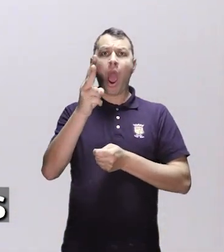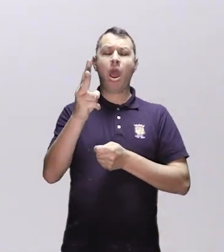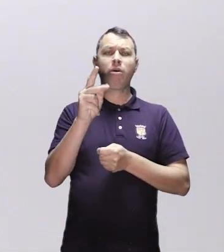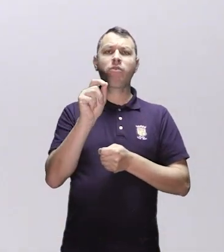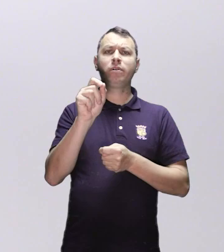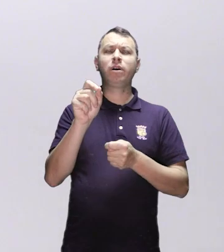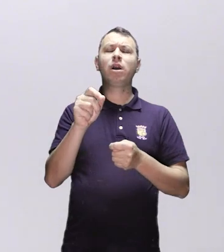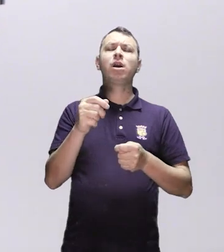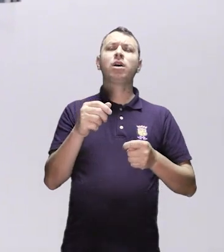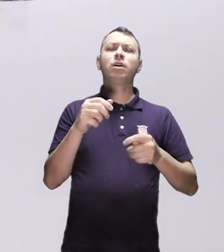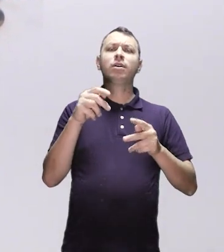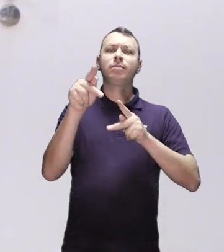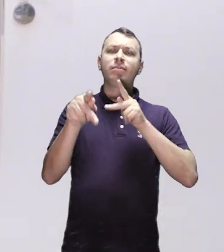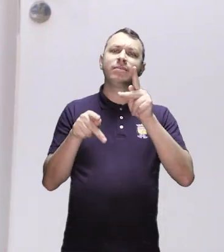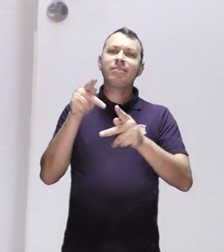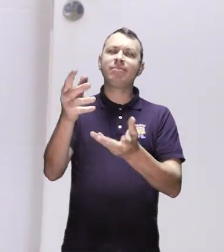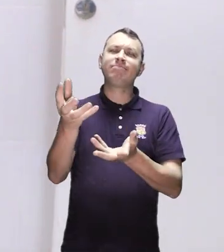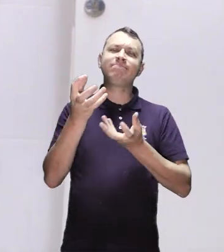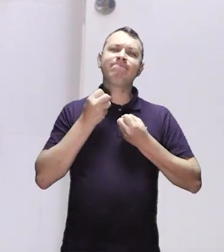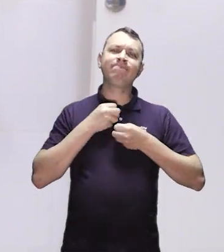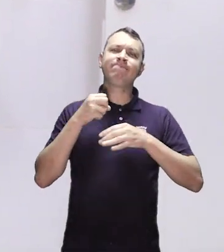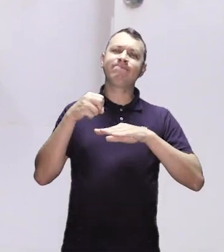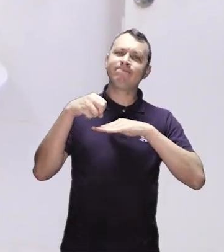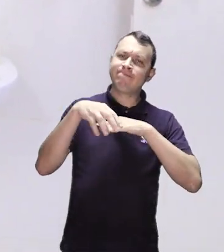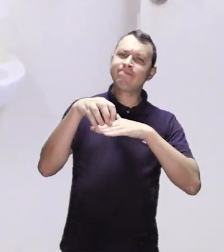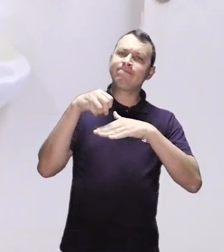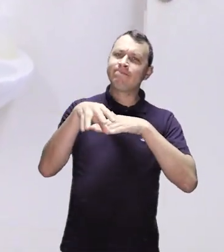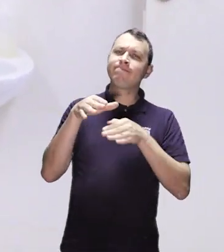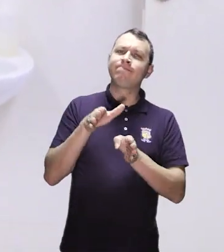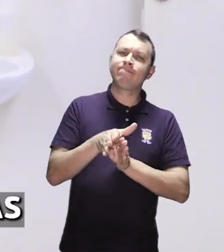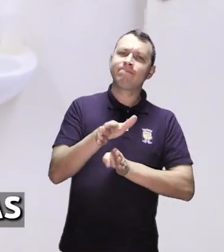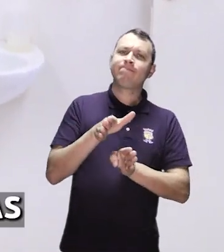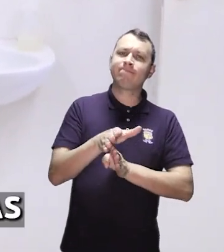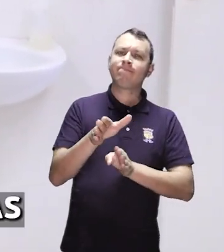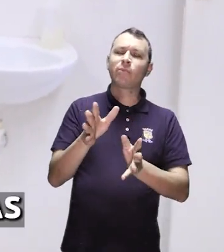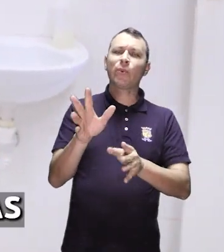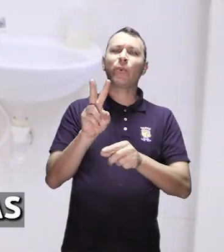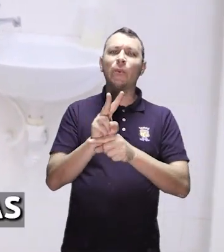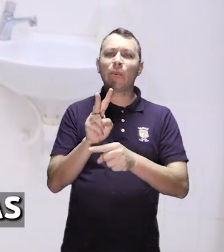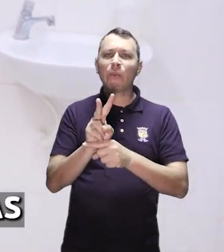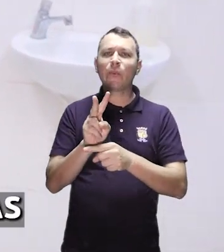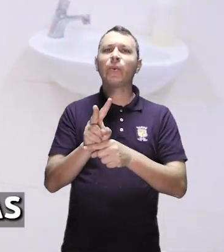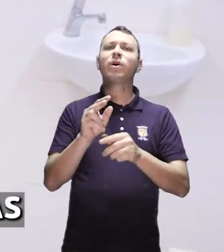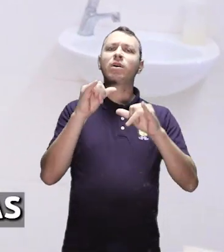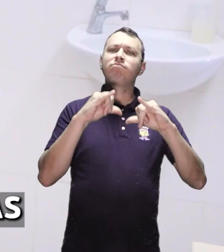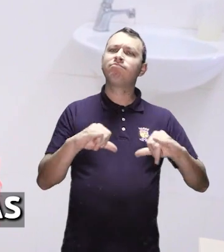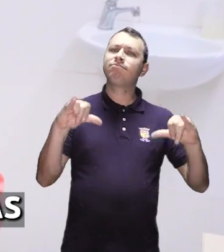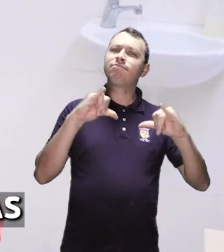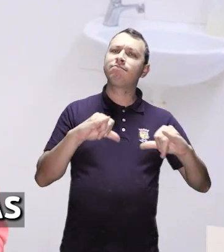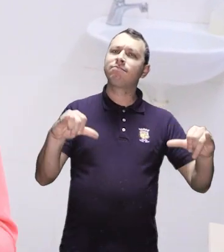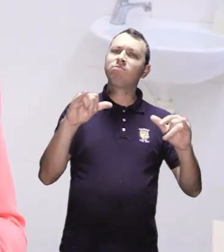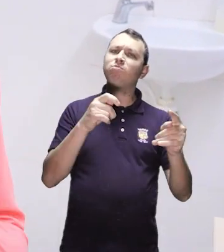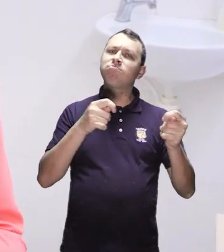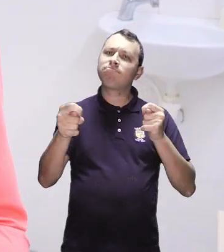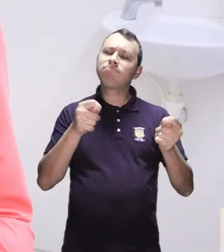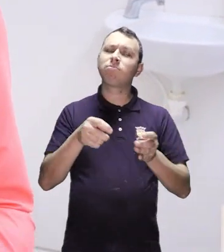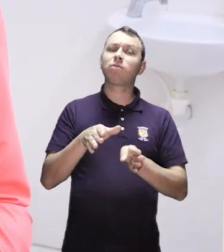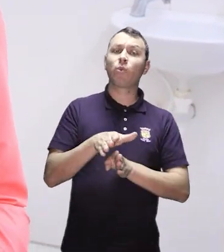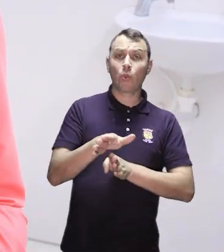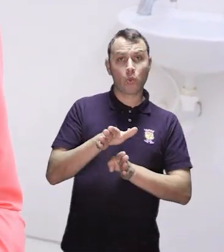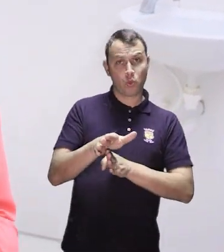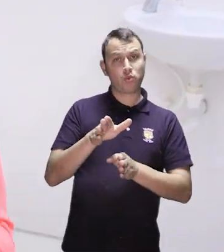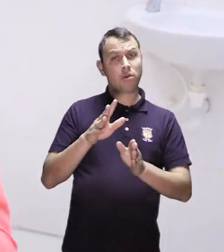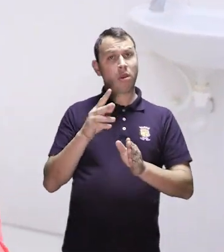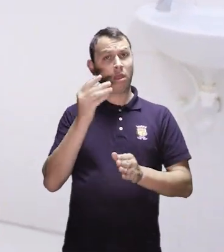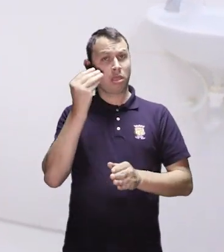Agravos que a população é acolhida, orientada e cuidada, seja por meio do controle das doenças, nas campanhas